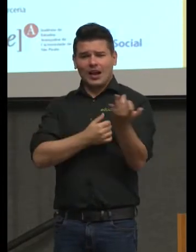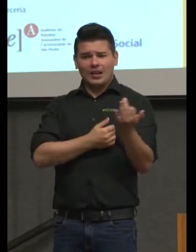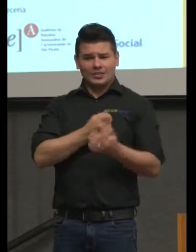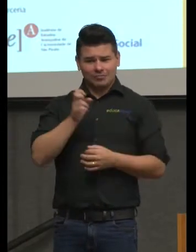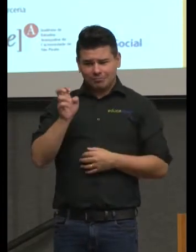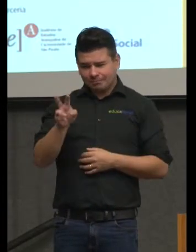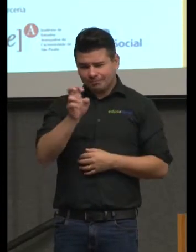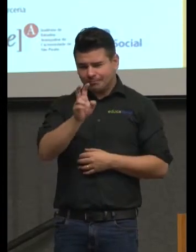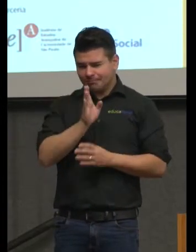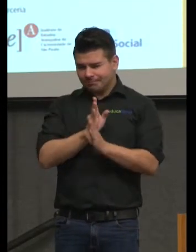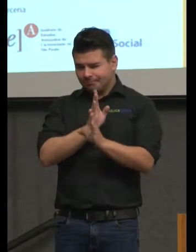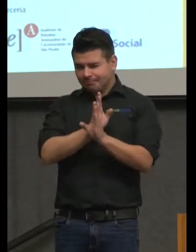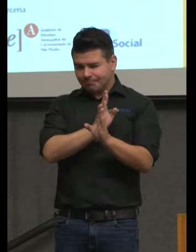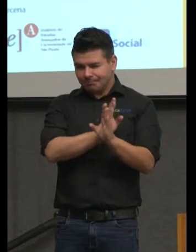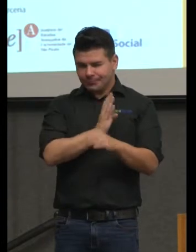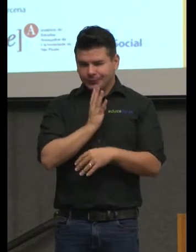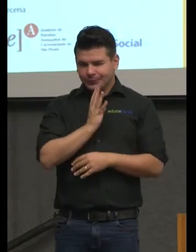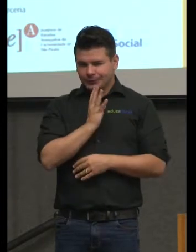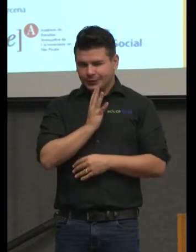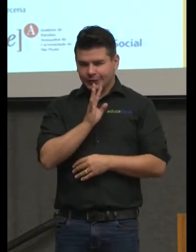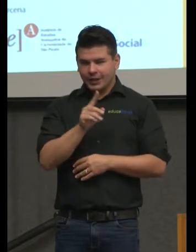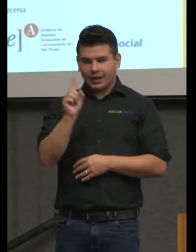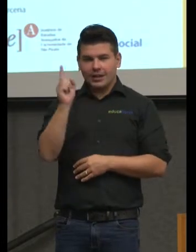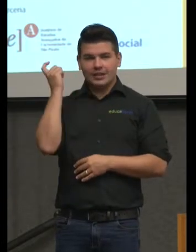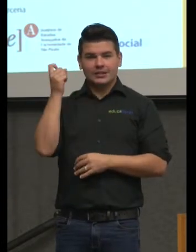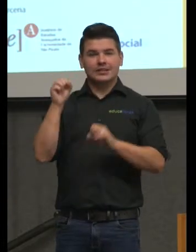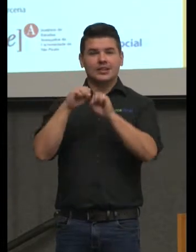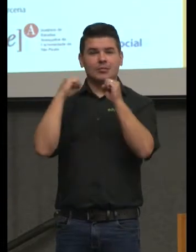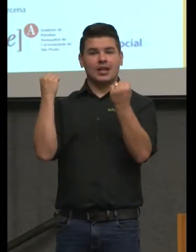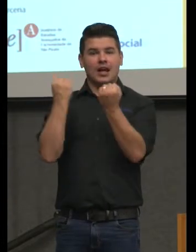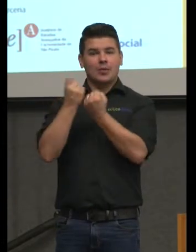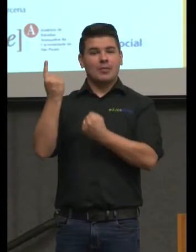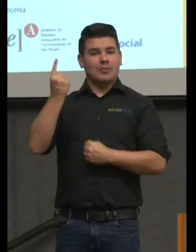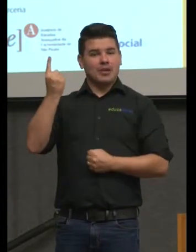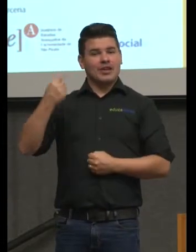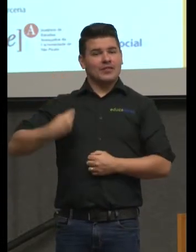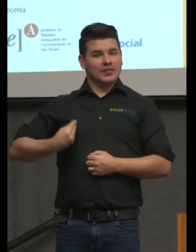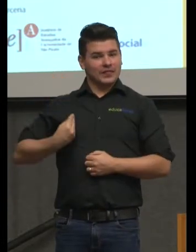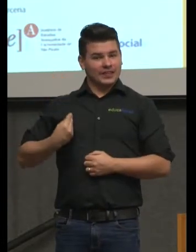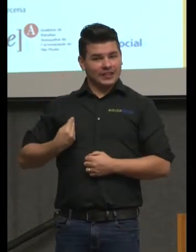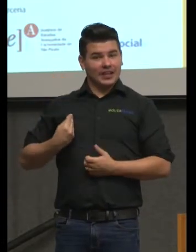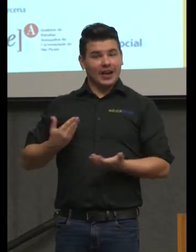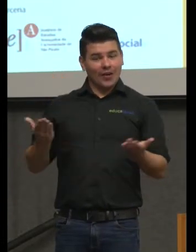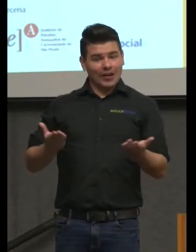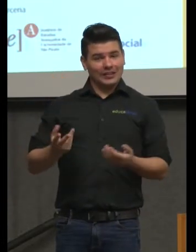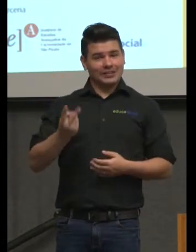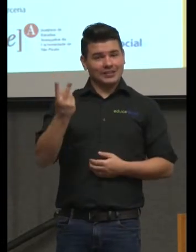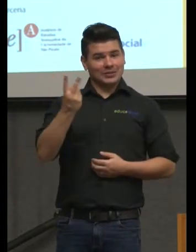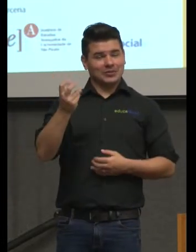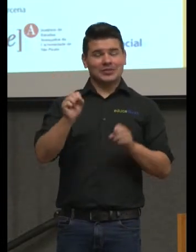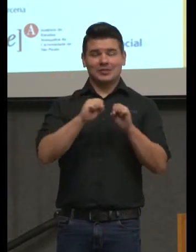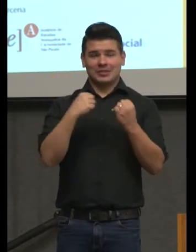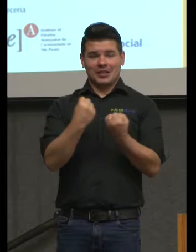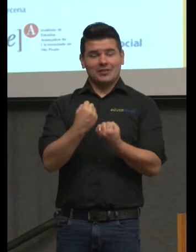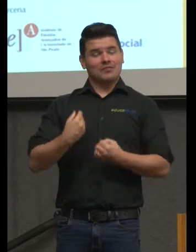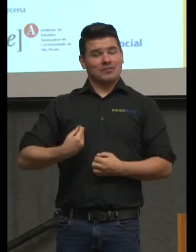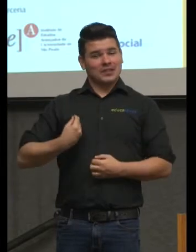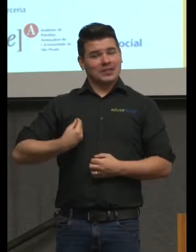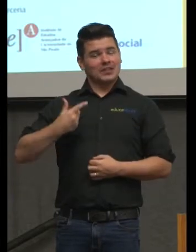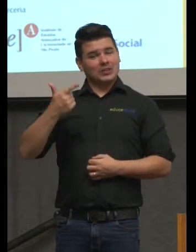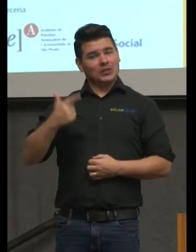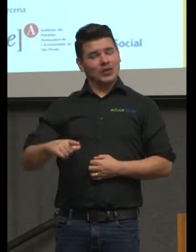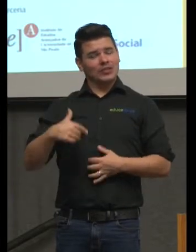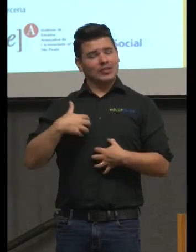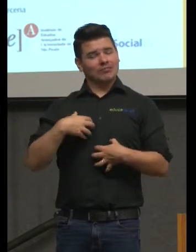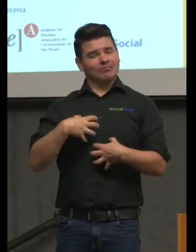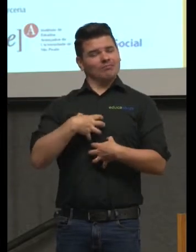muitas delas que estiveram no primeiro seminário e isso é um é um conforto saber